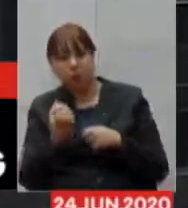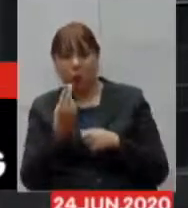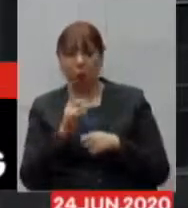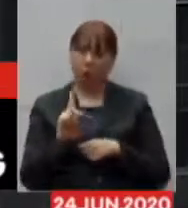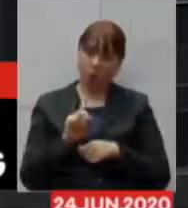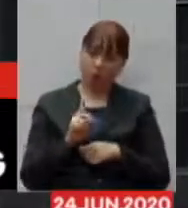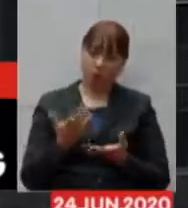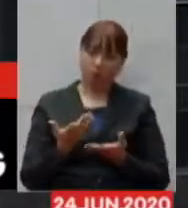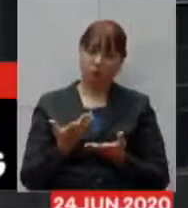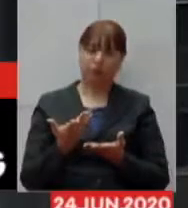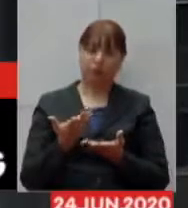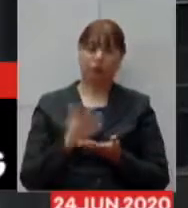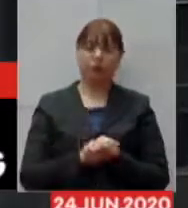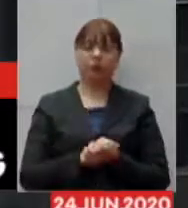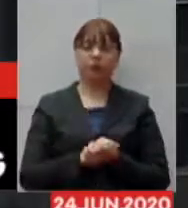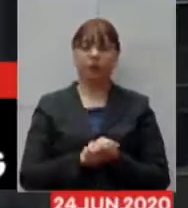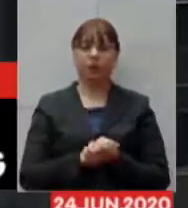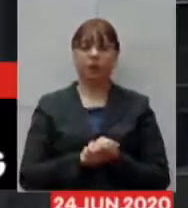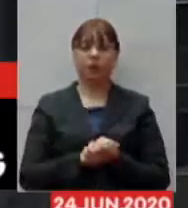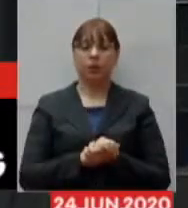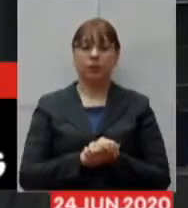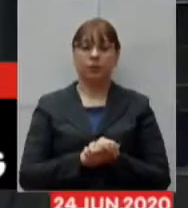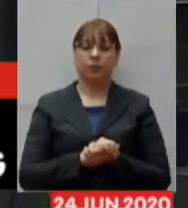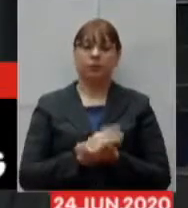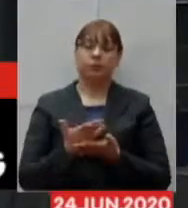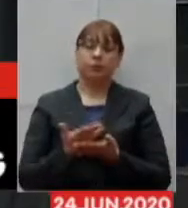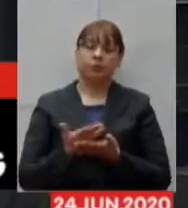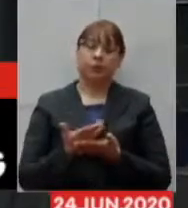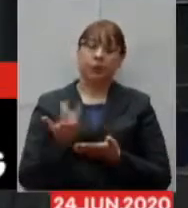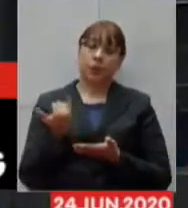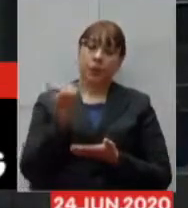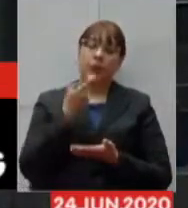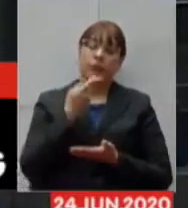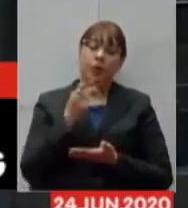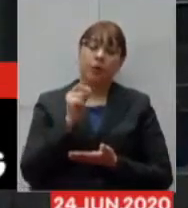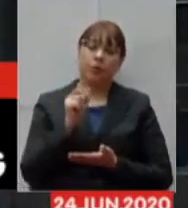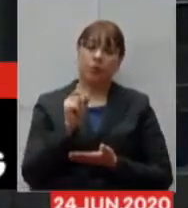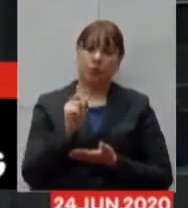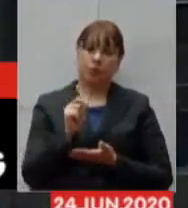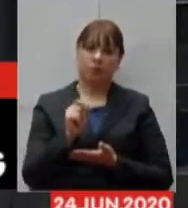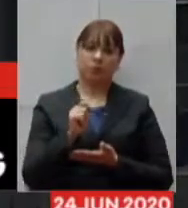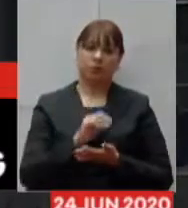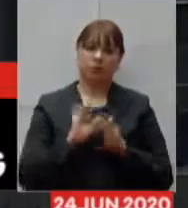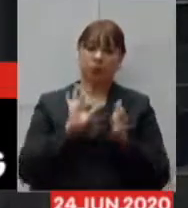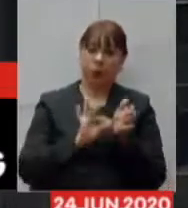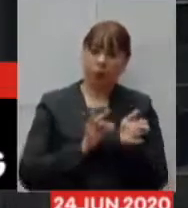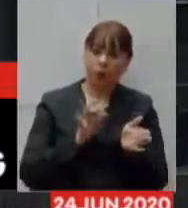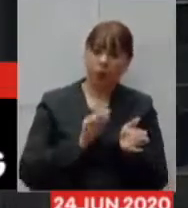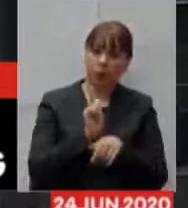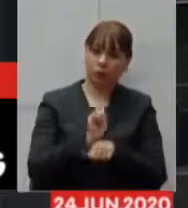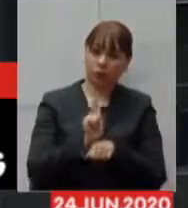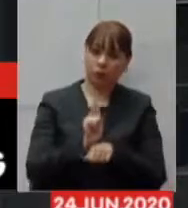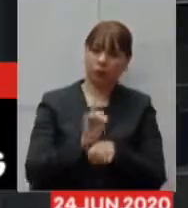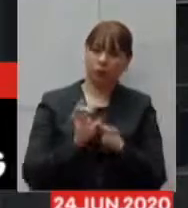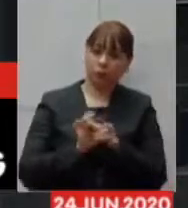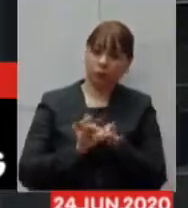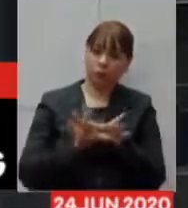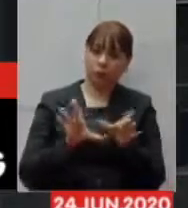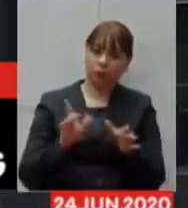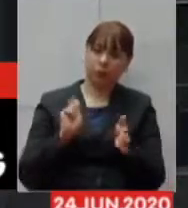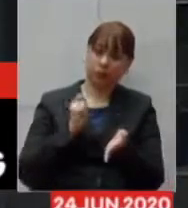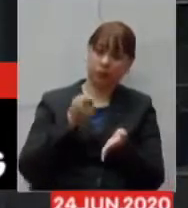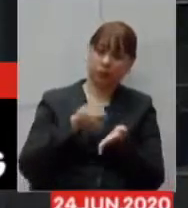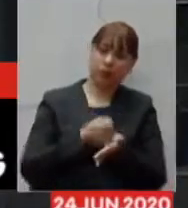Importante dizer que um contrato de gestão não permite pagamento de taxa de administração ou